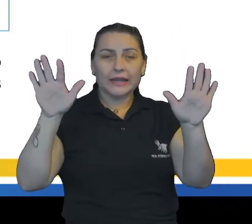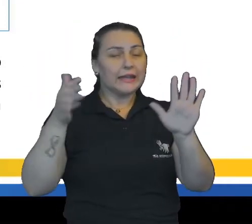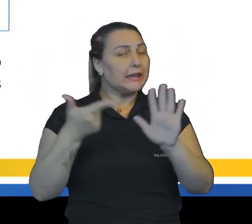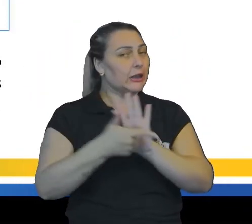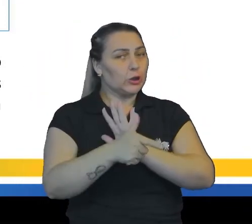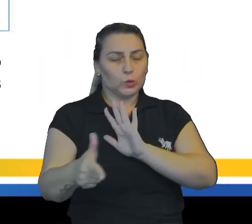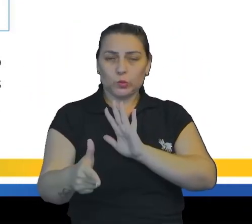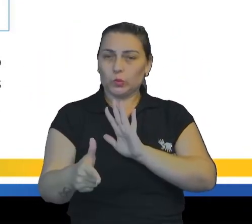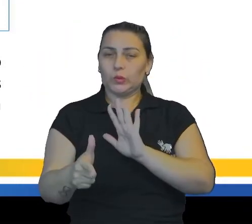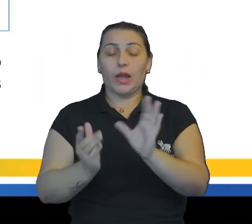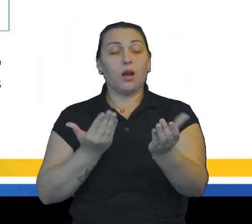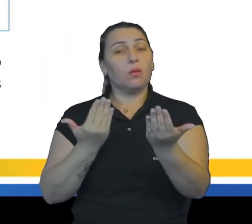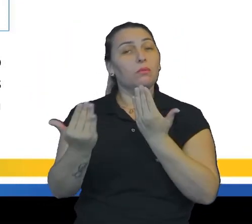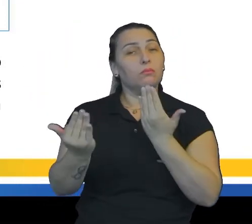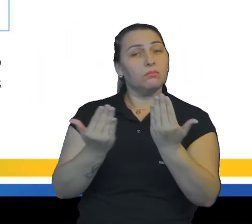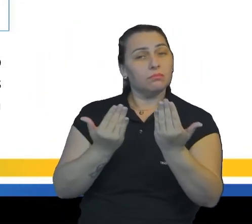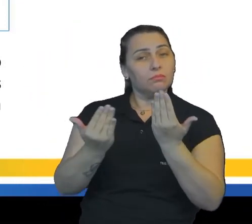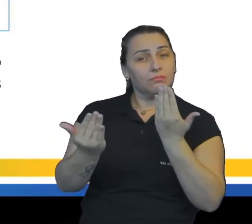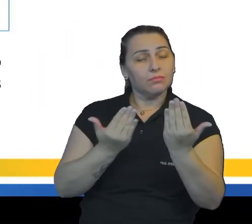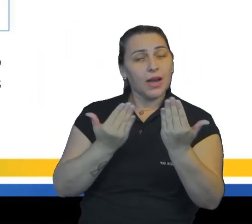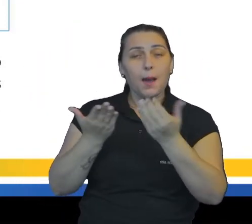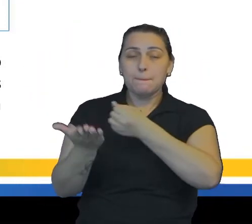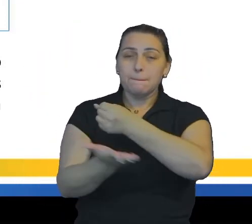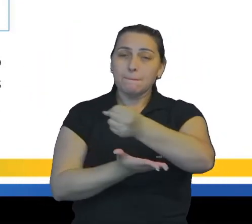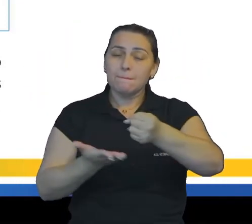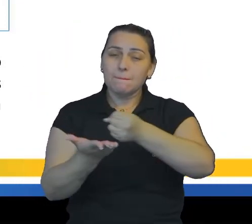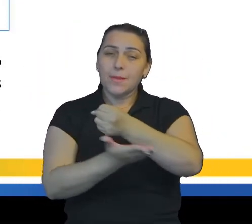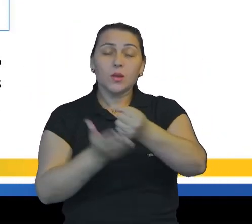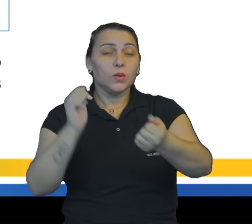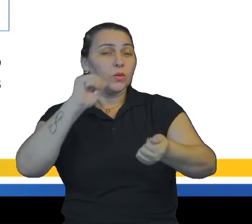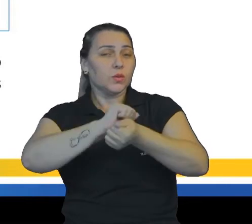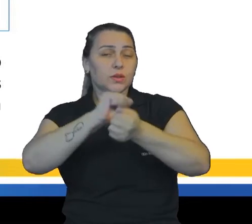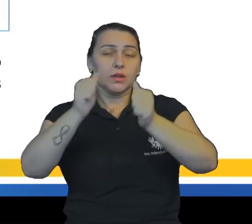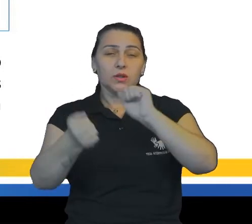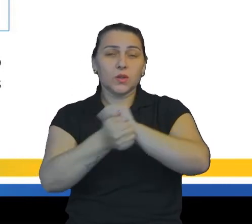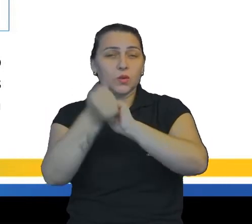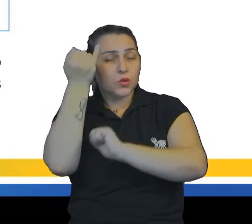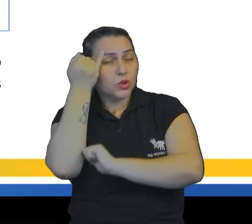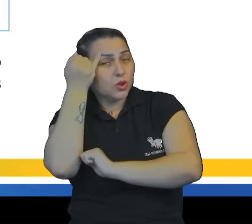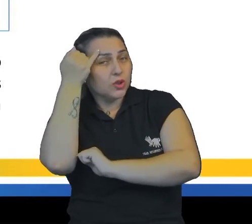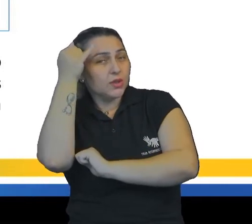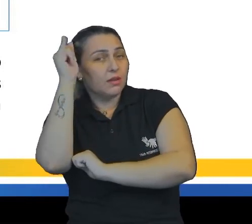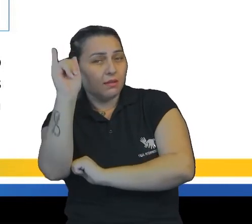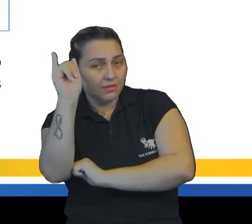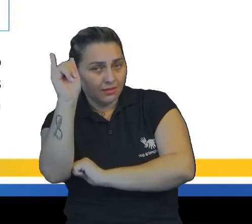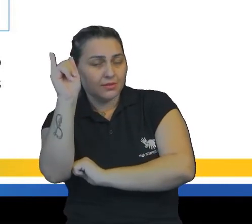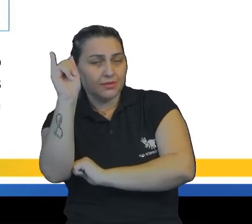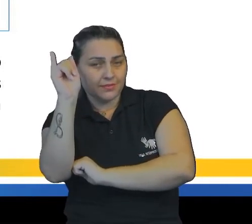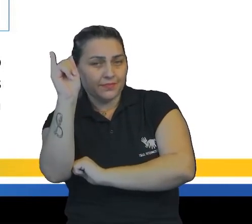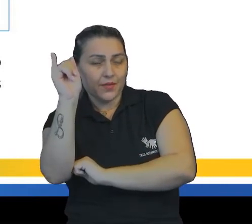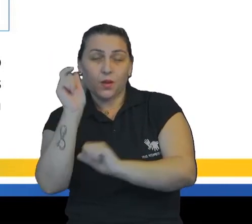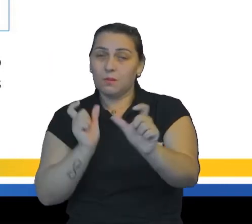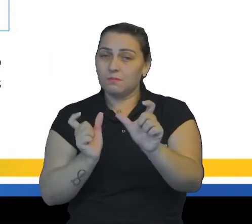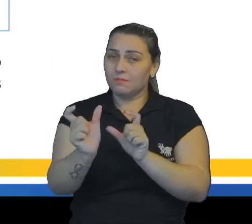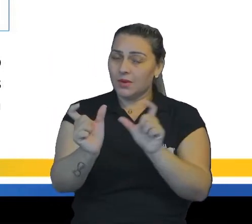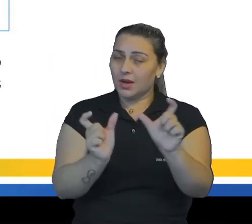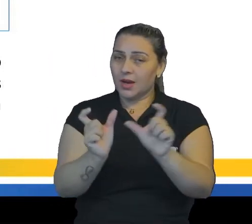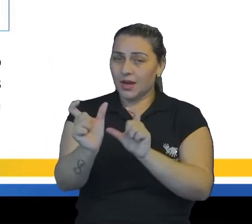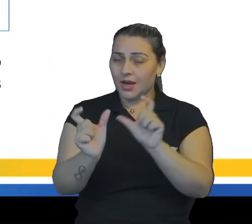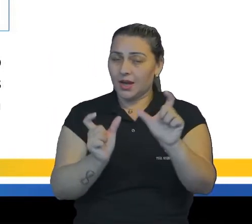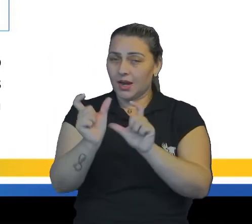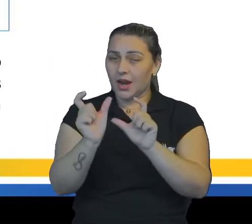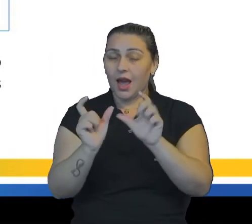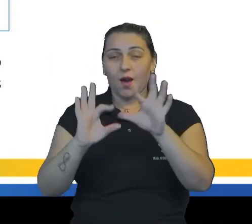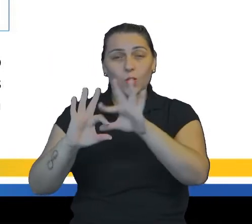possui o termo comparativo. Ela baseia-se numa associação de ideias subjetivas. Uma palavra deixa o seu